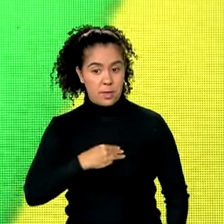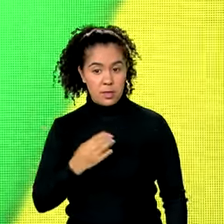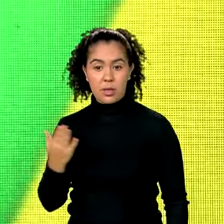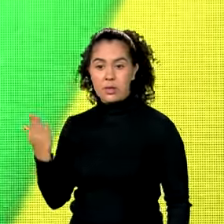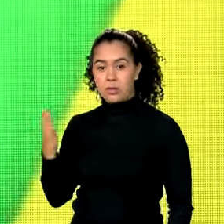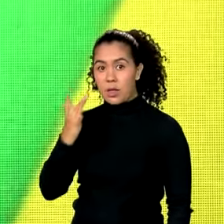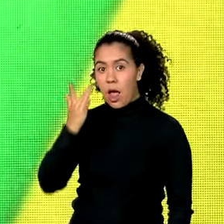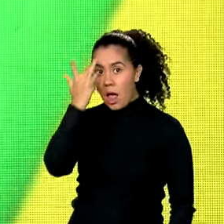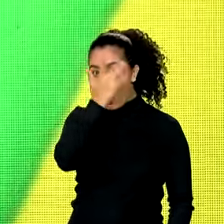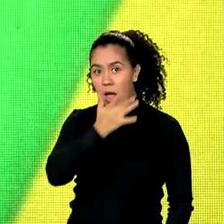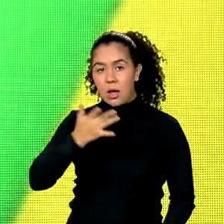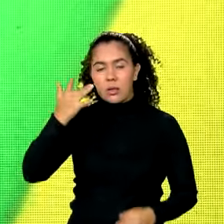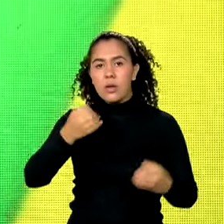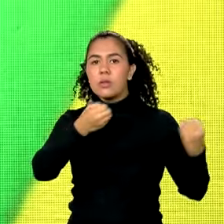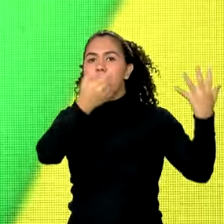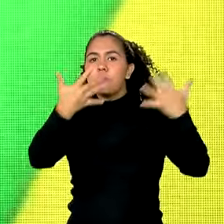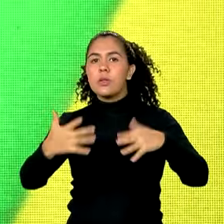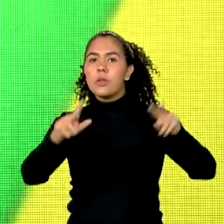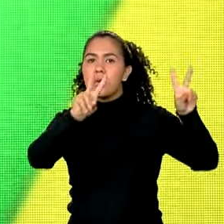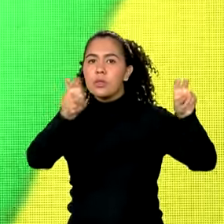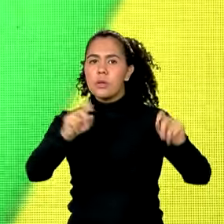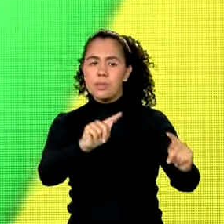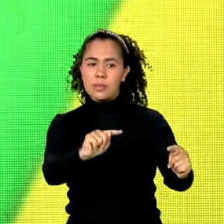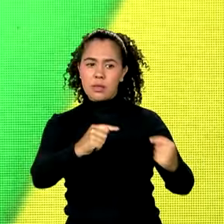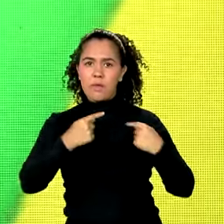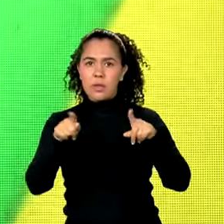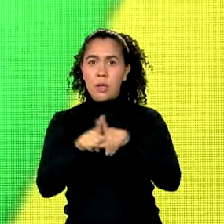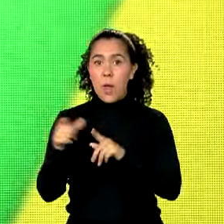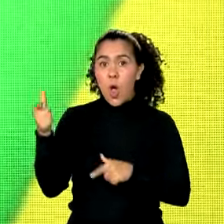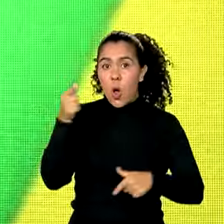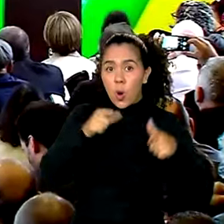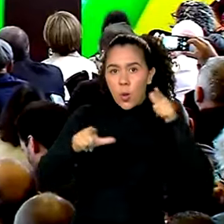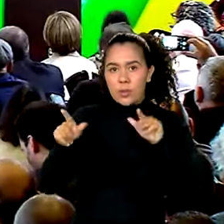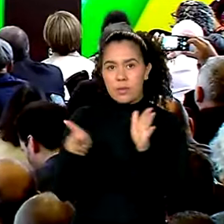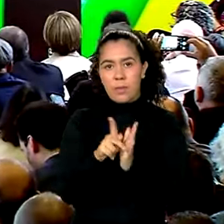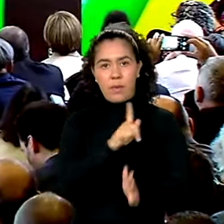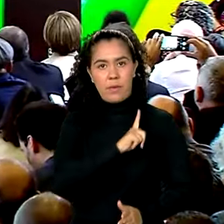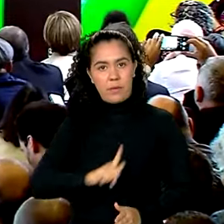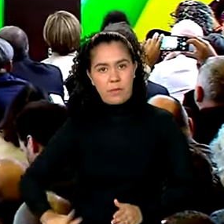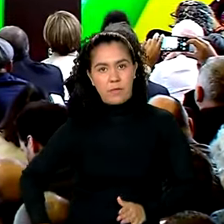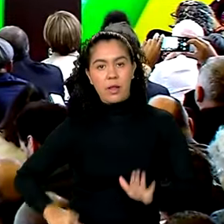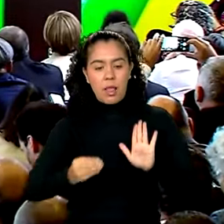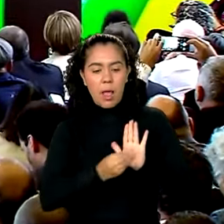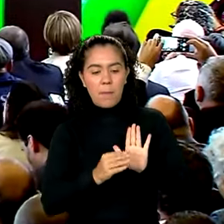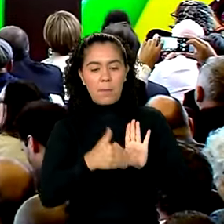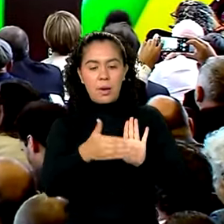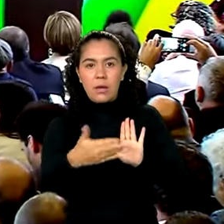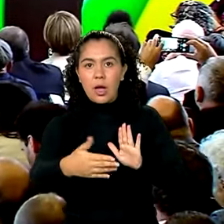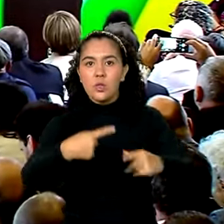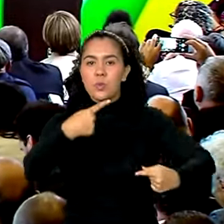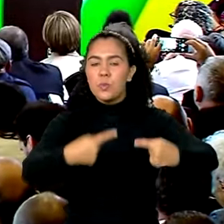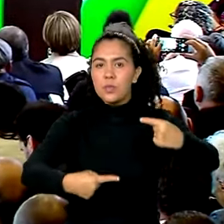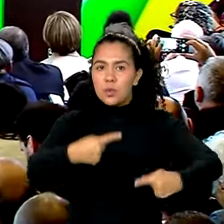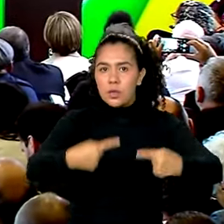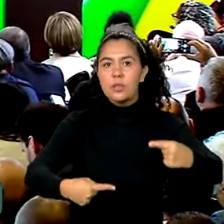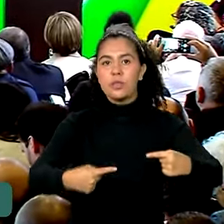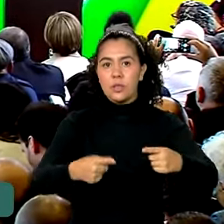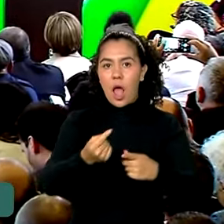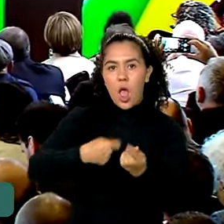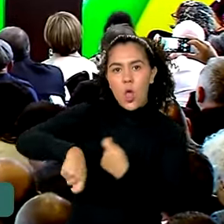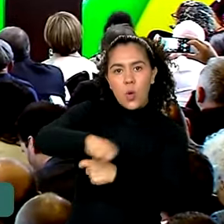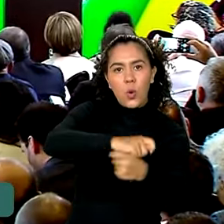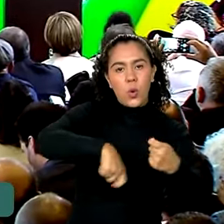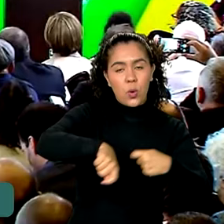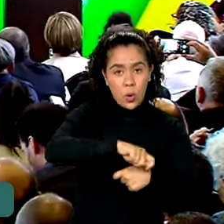abordou os desafios e as conquistas do governo, destacando a implementação de políticas econômicas inclusivas.